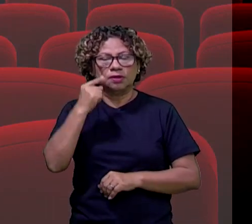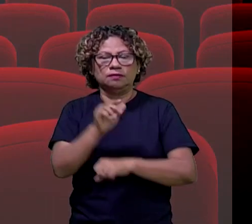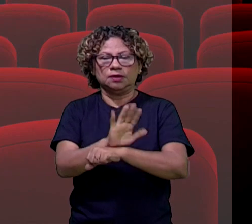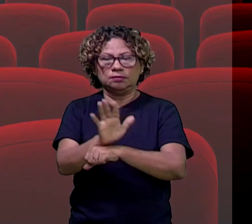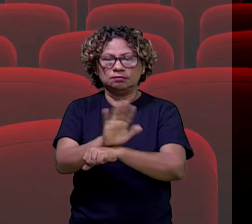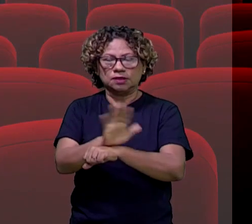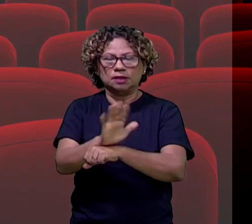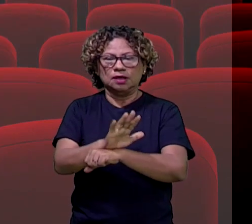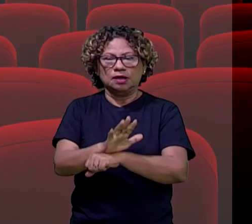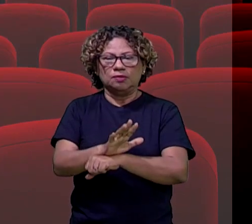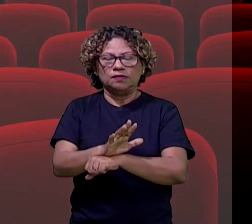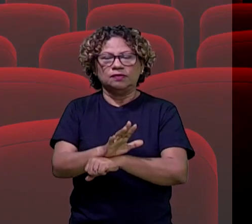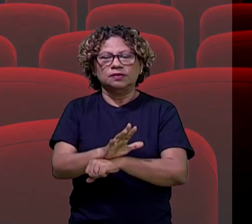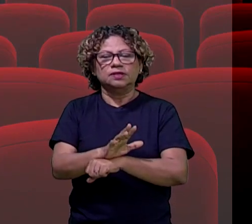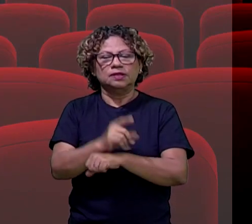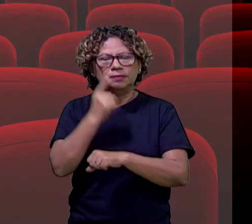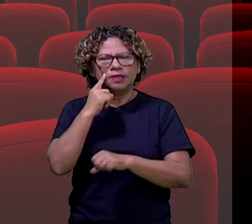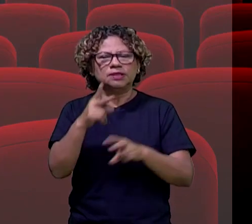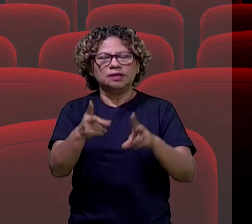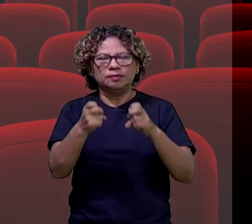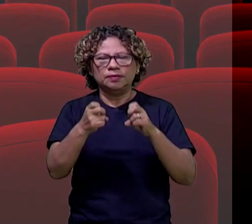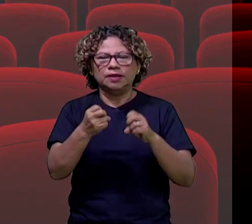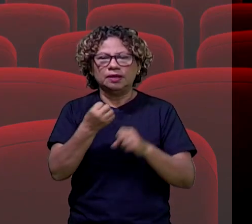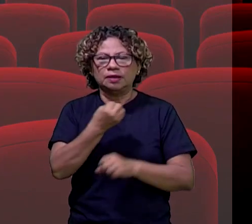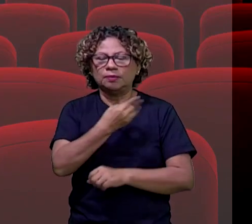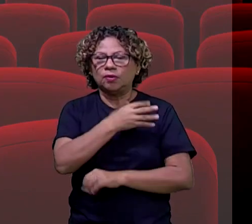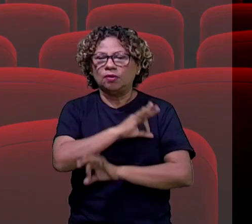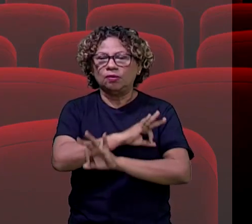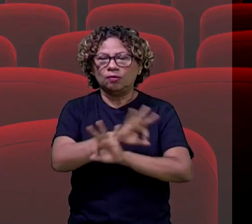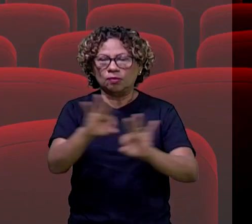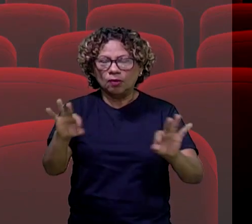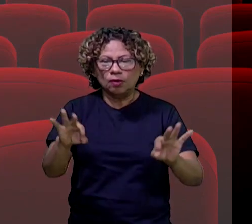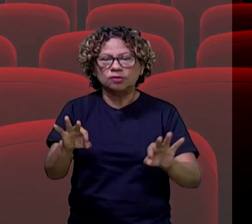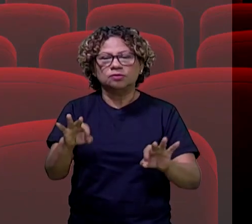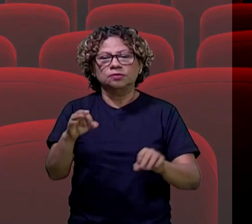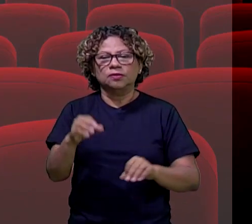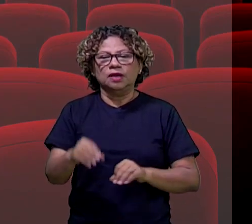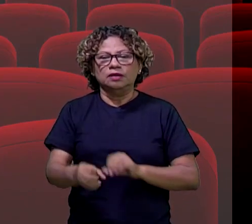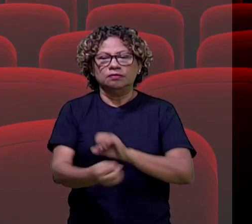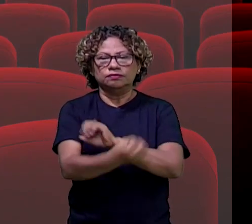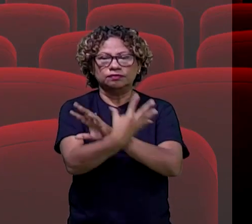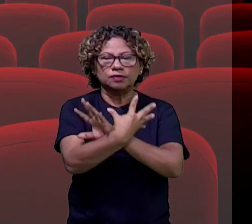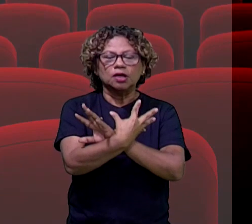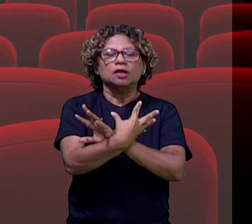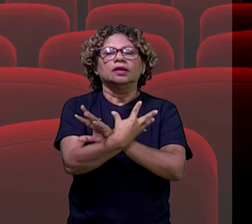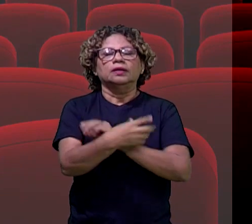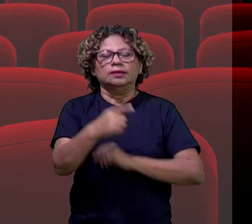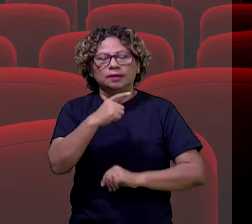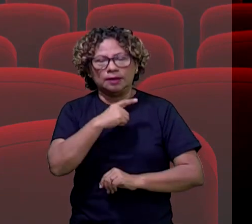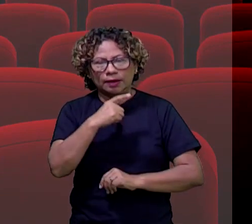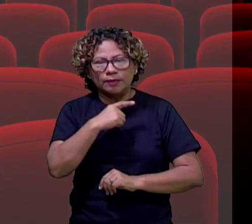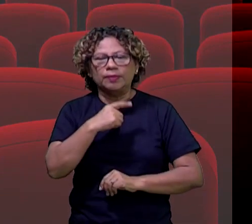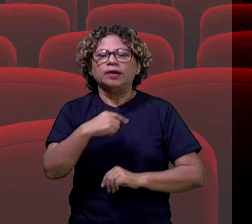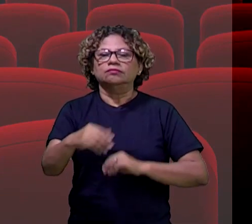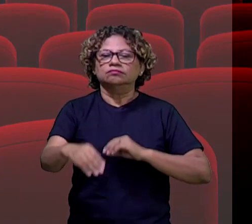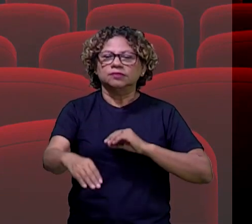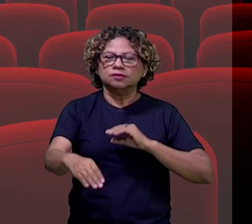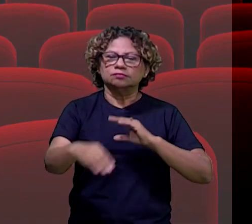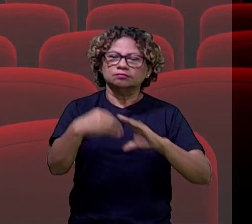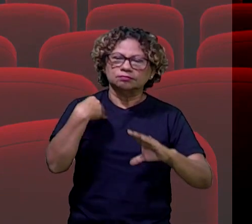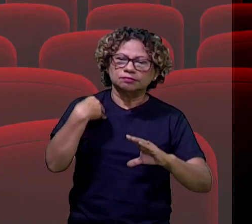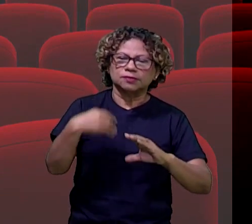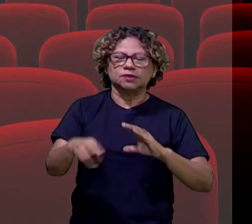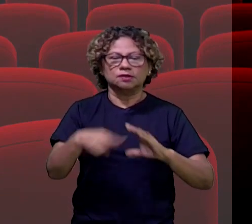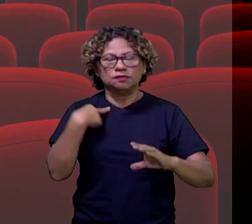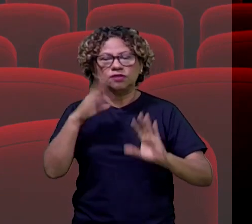vocês ficarem com gostinho de Quero Mais e eu quero saber também no chat, comentem aí qual desses filmes vai entrar para a lista de